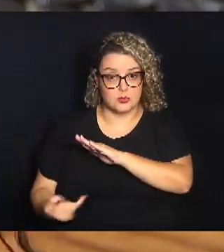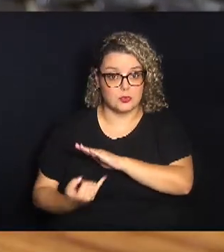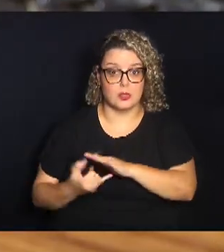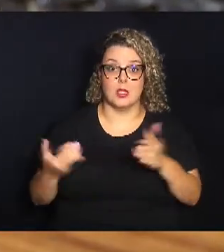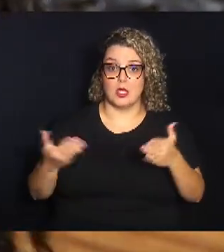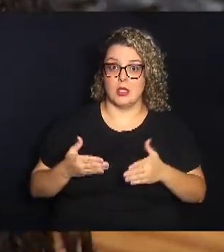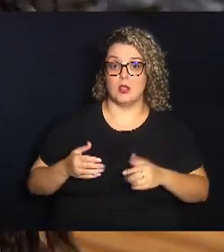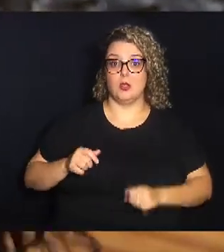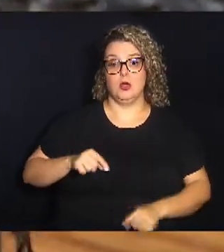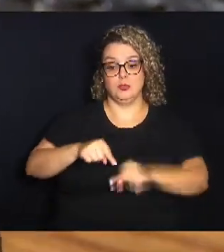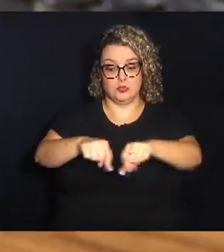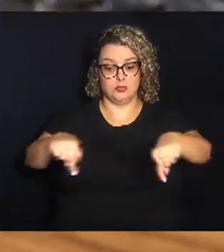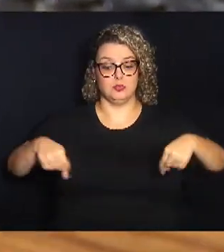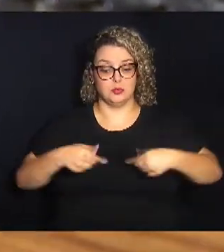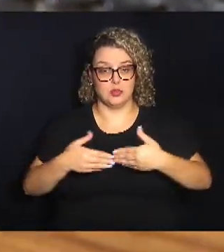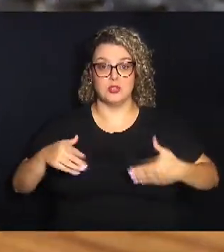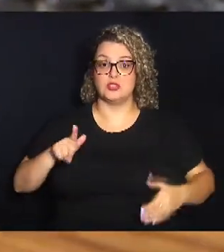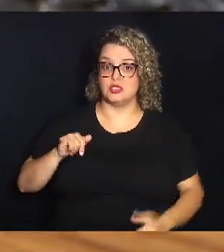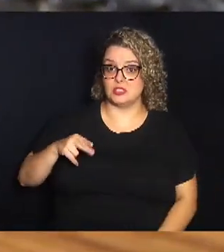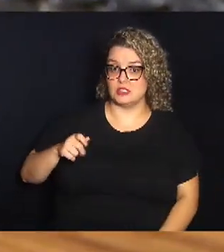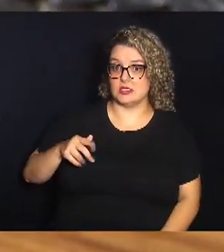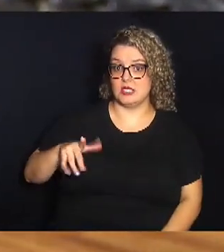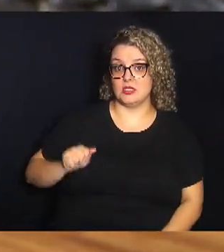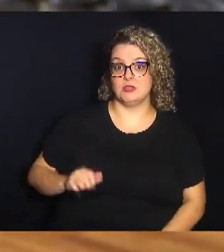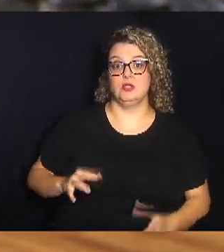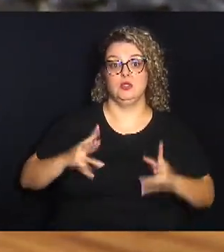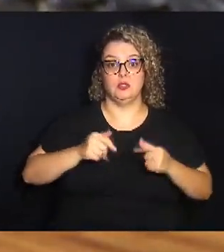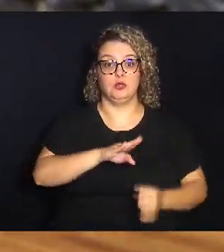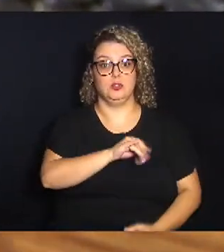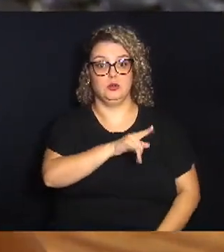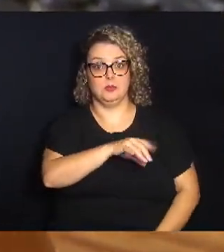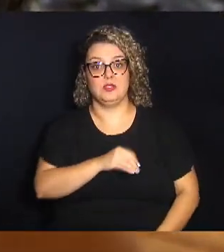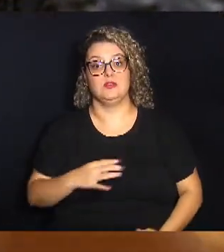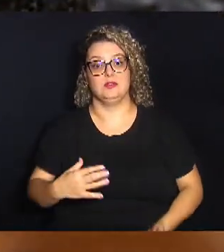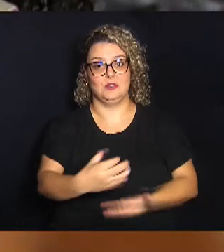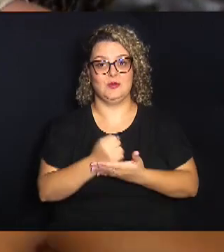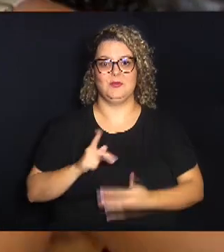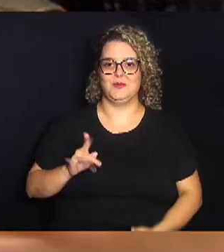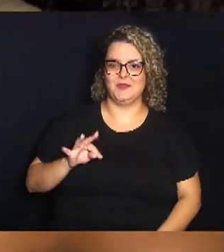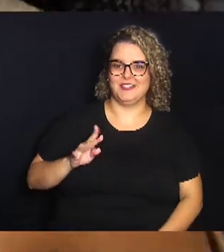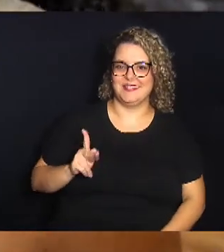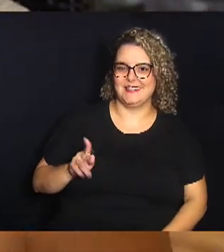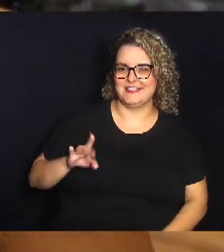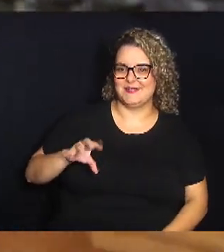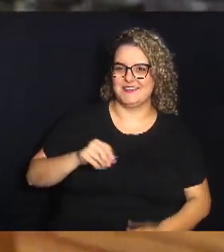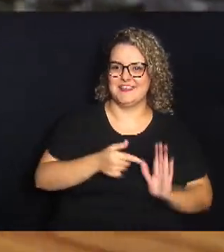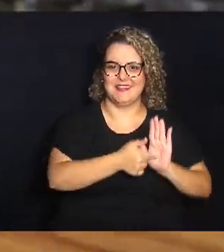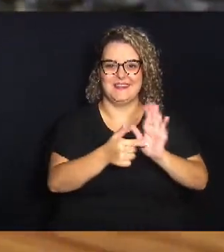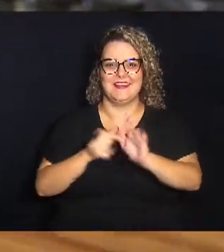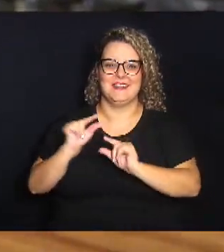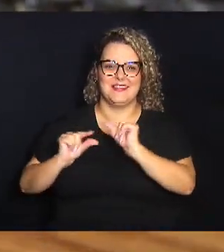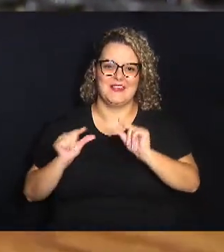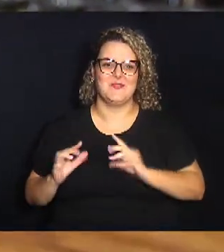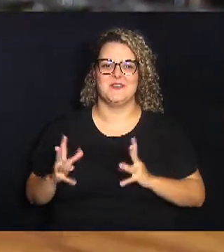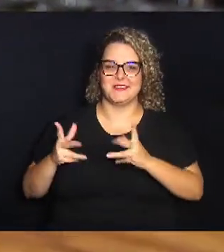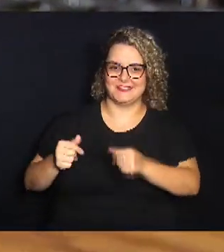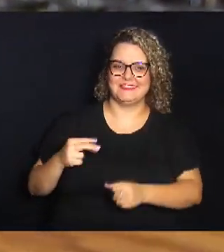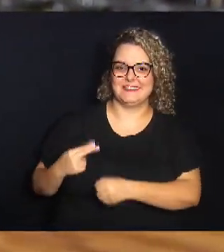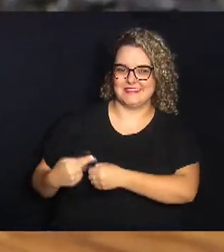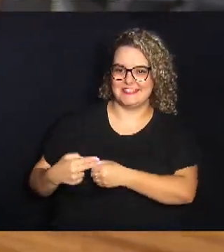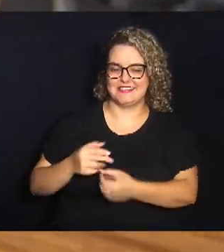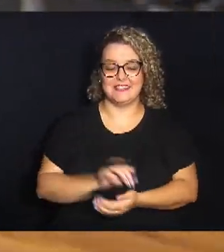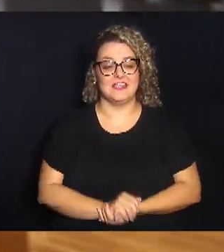a gente está aqui no ginásio, trouxemos nossos bichos para pegar o kit bicho, e é isso, estamos mostrando aqui um pouco de tudo da Unicamp.